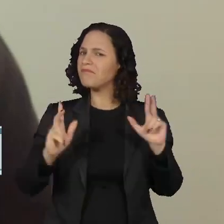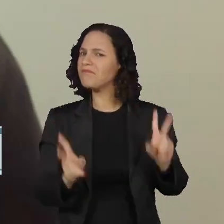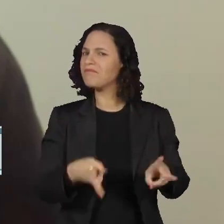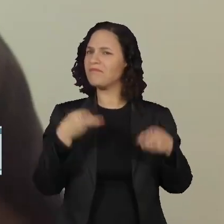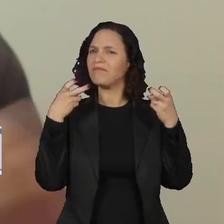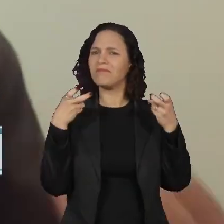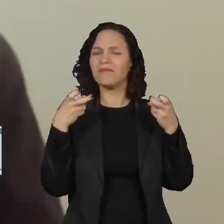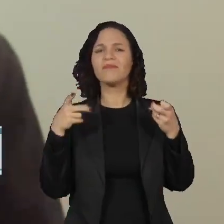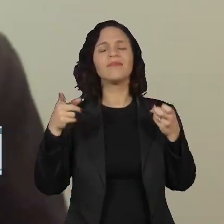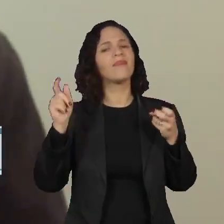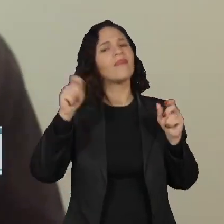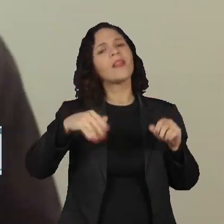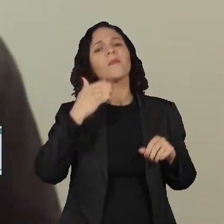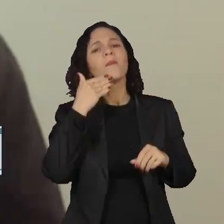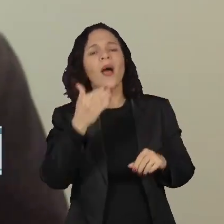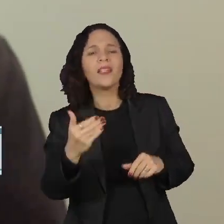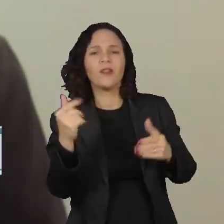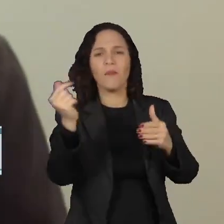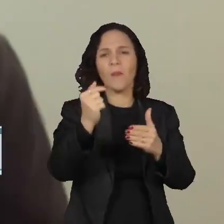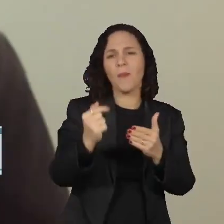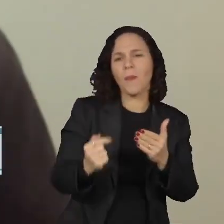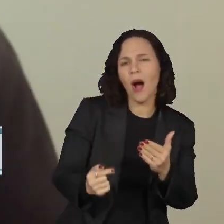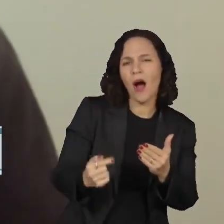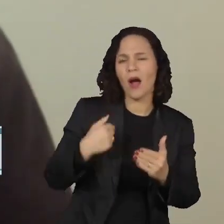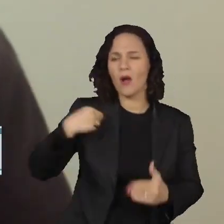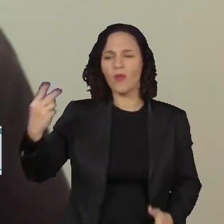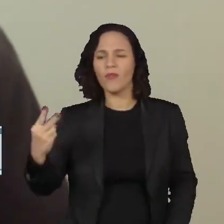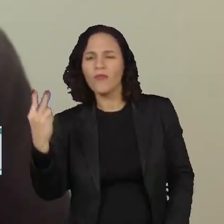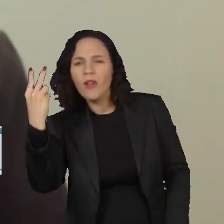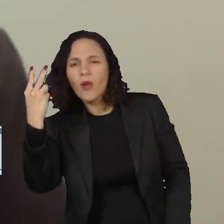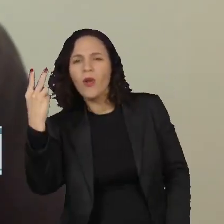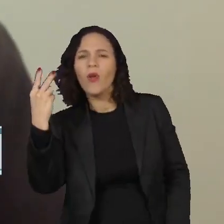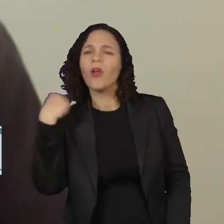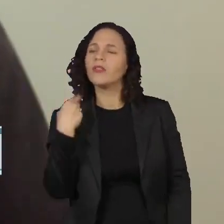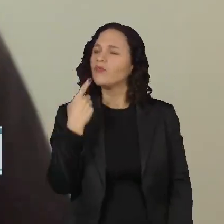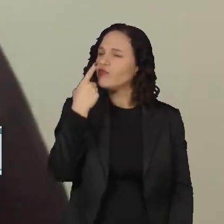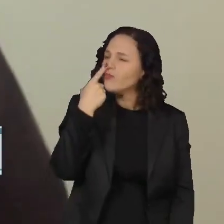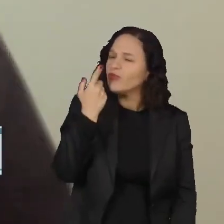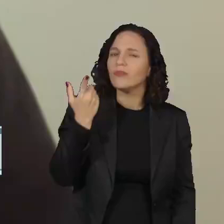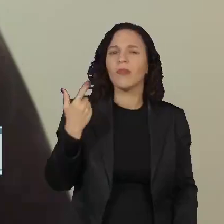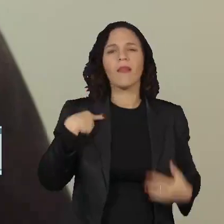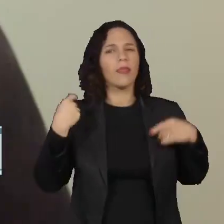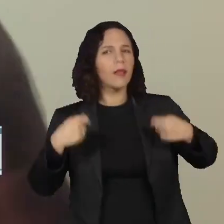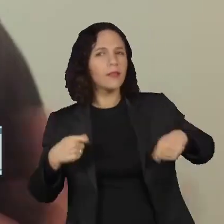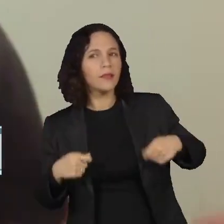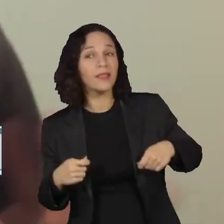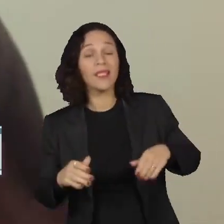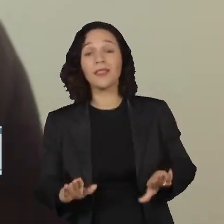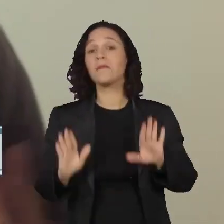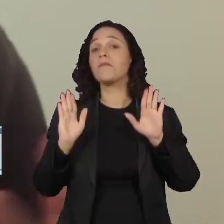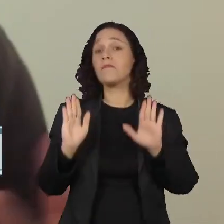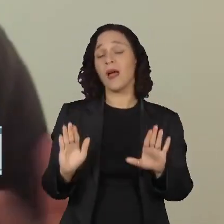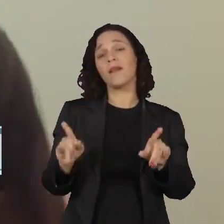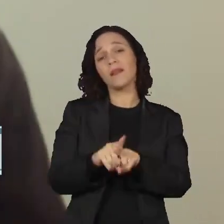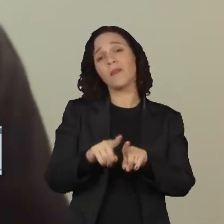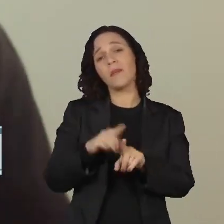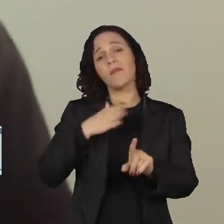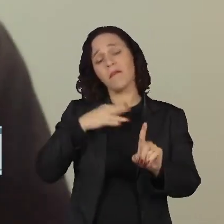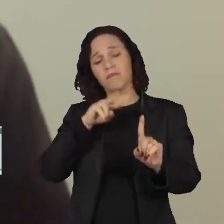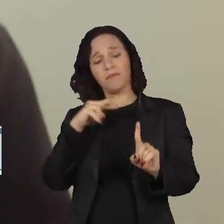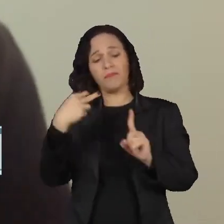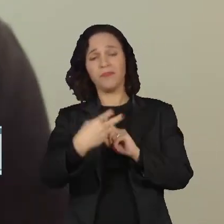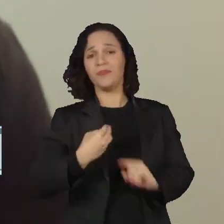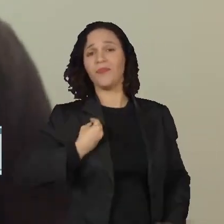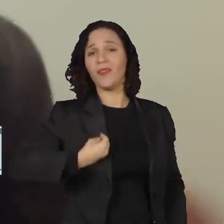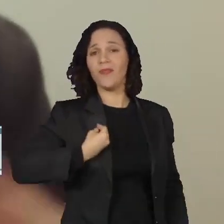as suas demandas, os seus valores, as suas necessidades mais específicas, inclusive a sua visão de vida,